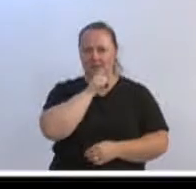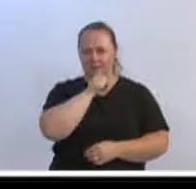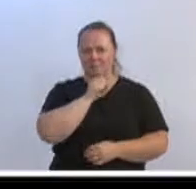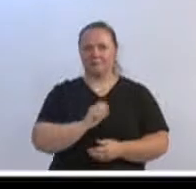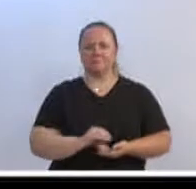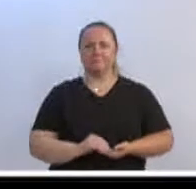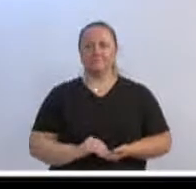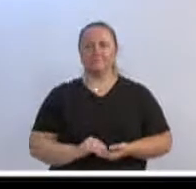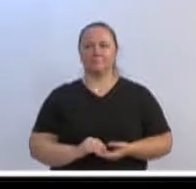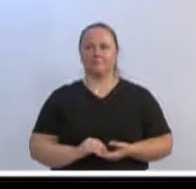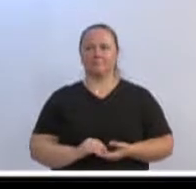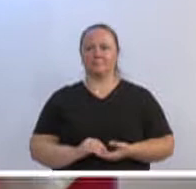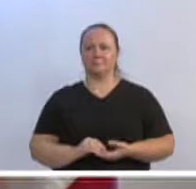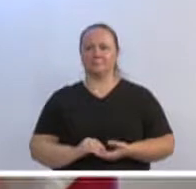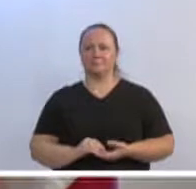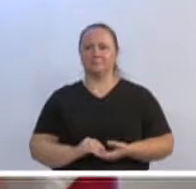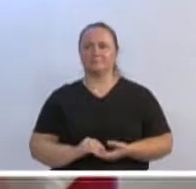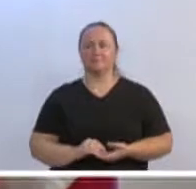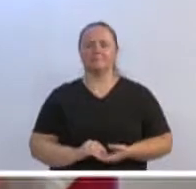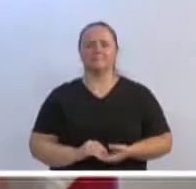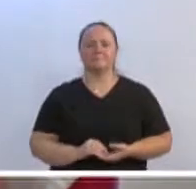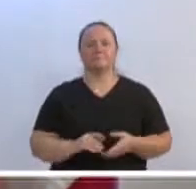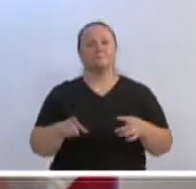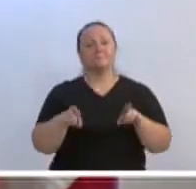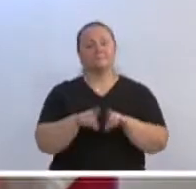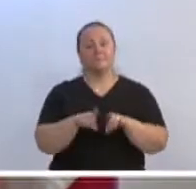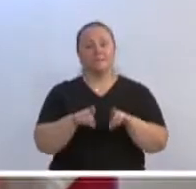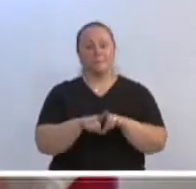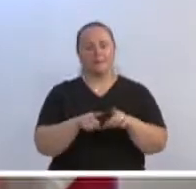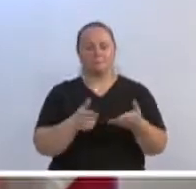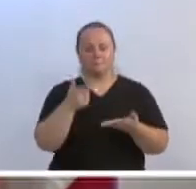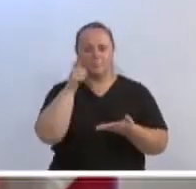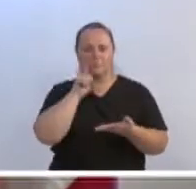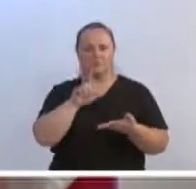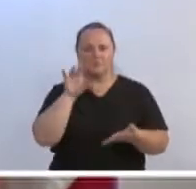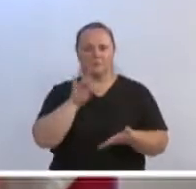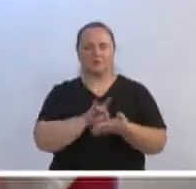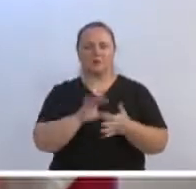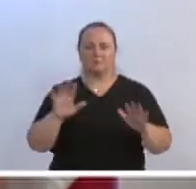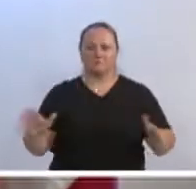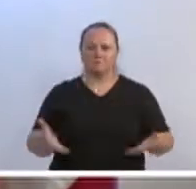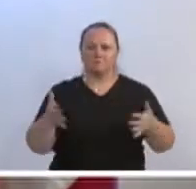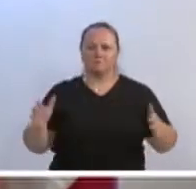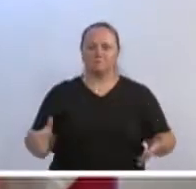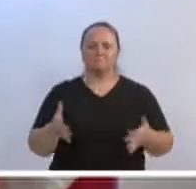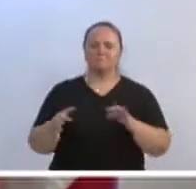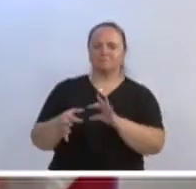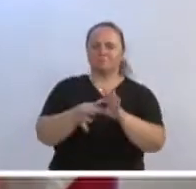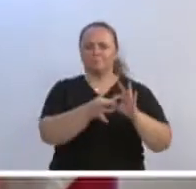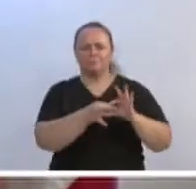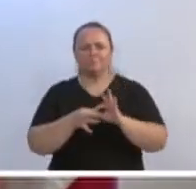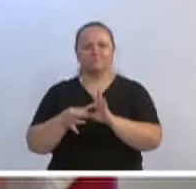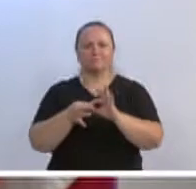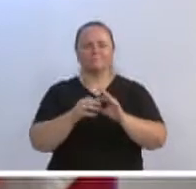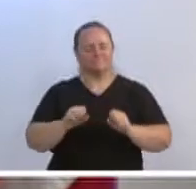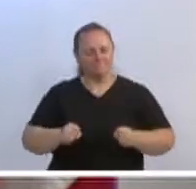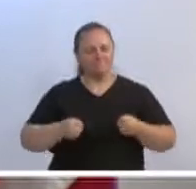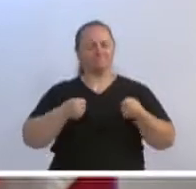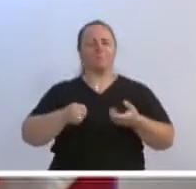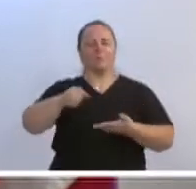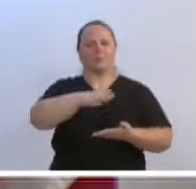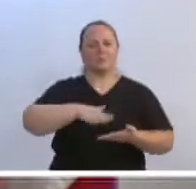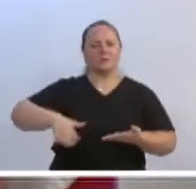E, ainda, por falar em ações que promovem a fraternidade, o engajamento social,